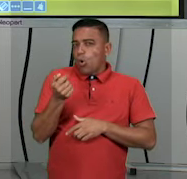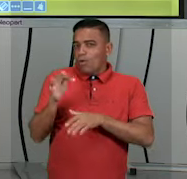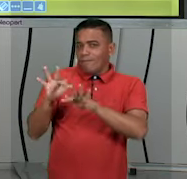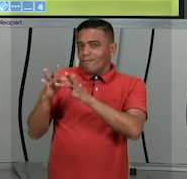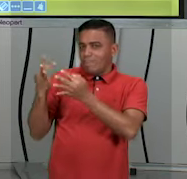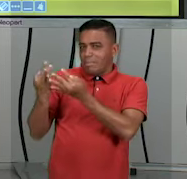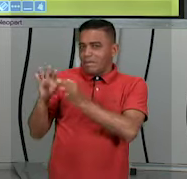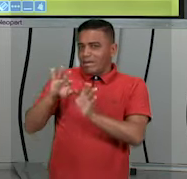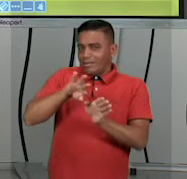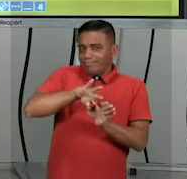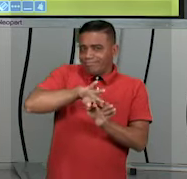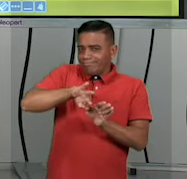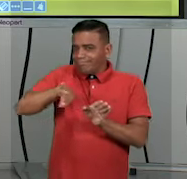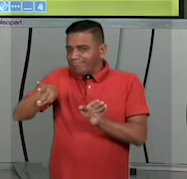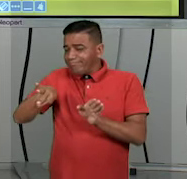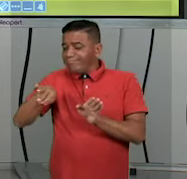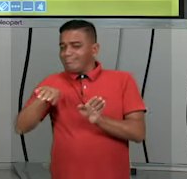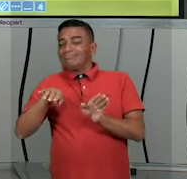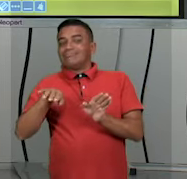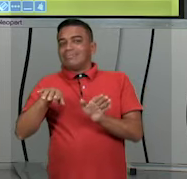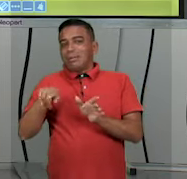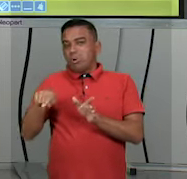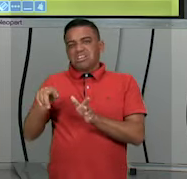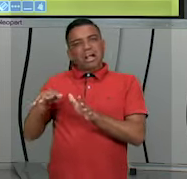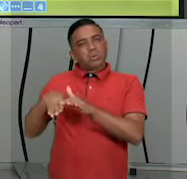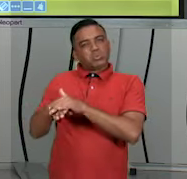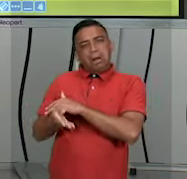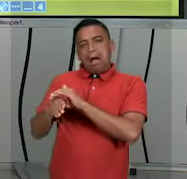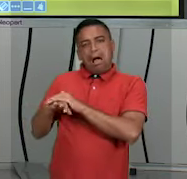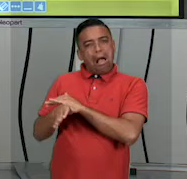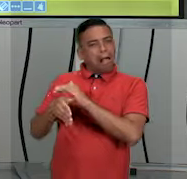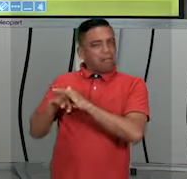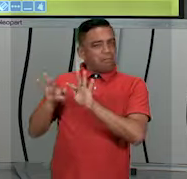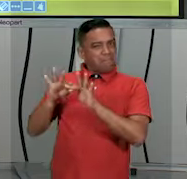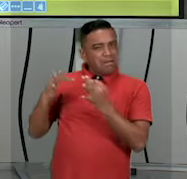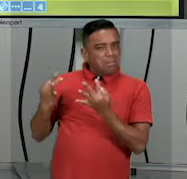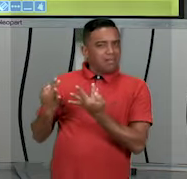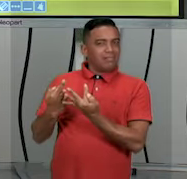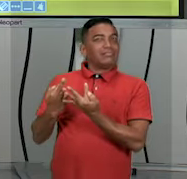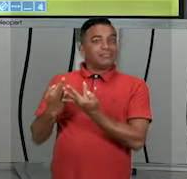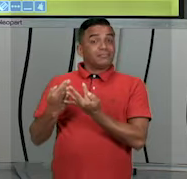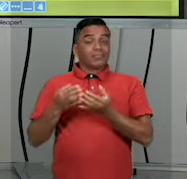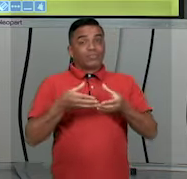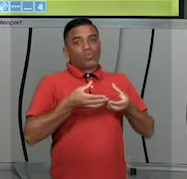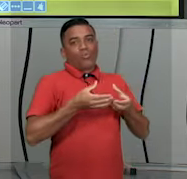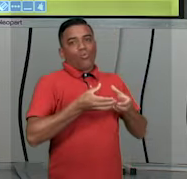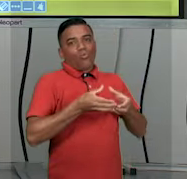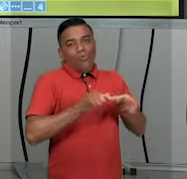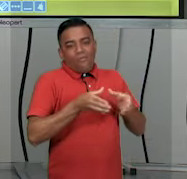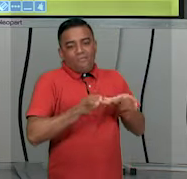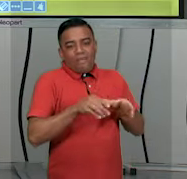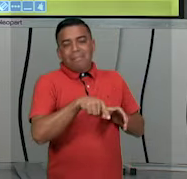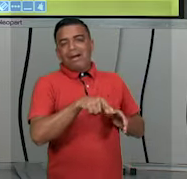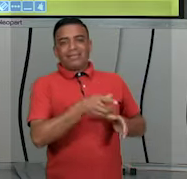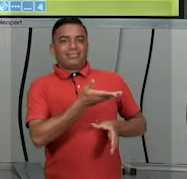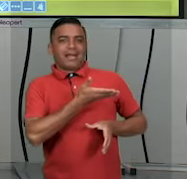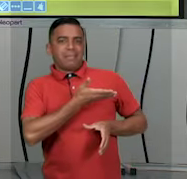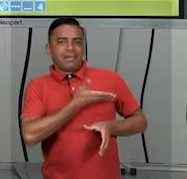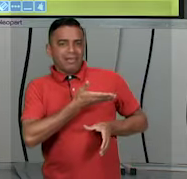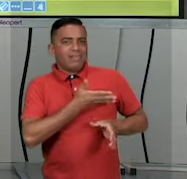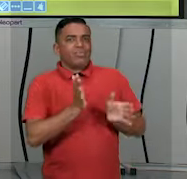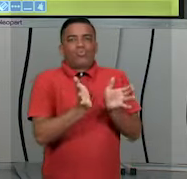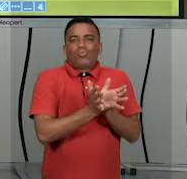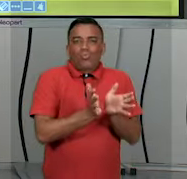família, daquele círculo familiar, que era o que você mais convivia e passar a querer conviver mais com amigos, com pessoas da sua